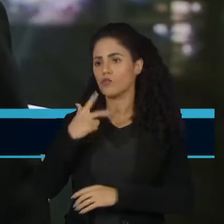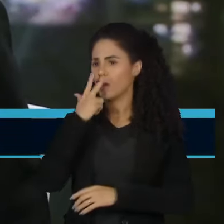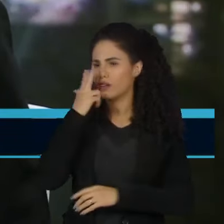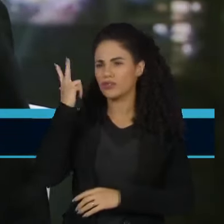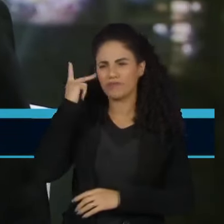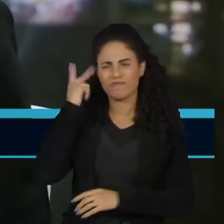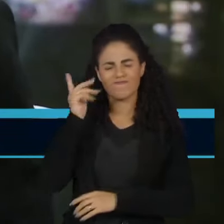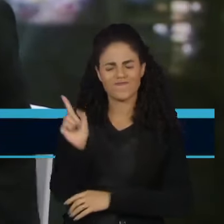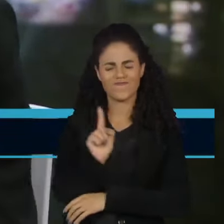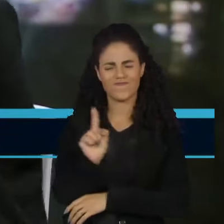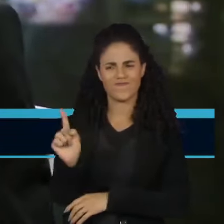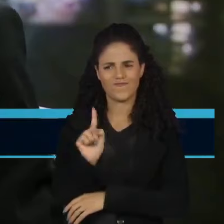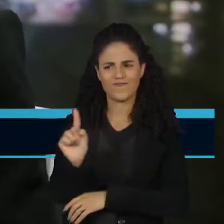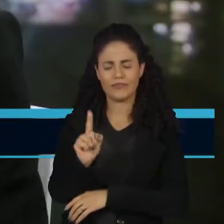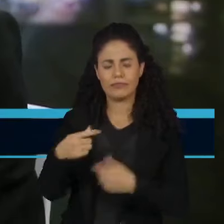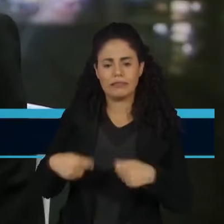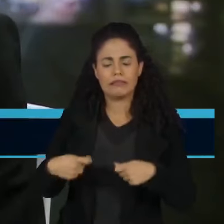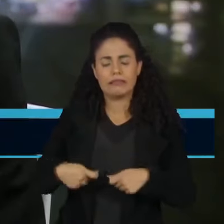tão natural e exige da gente uma reflexão.